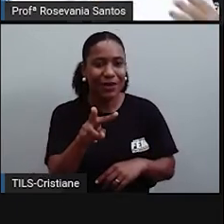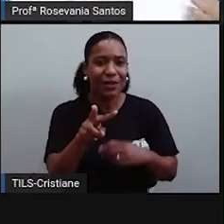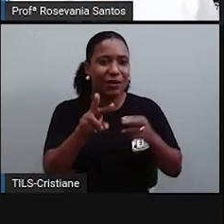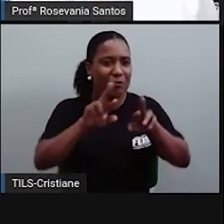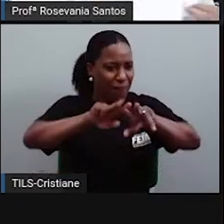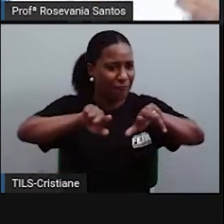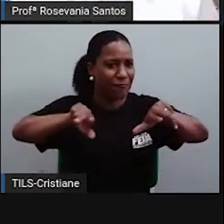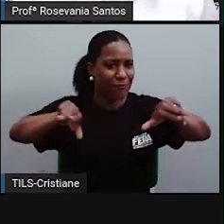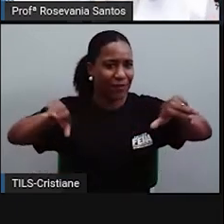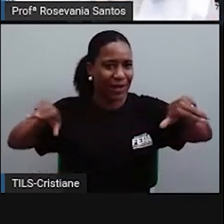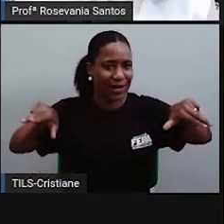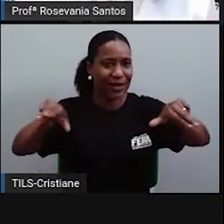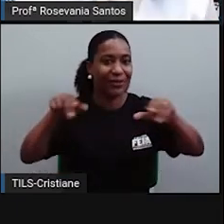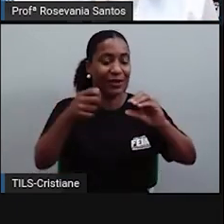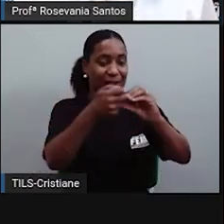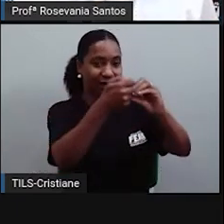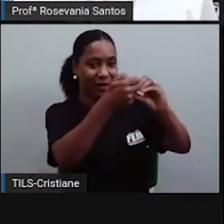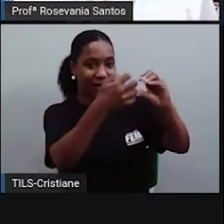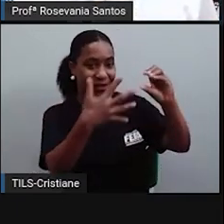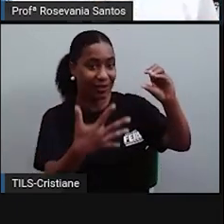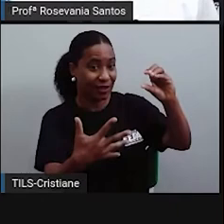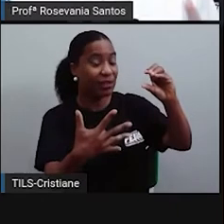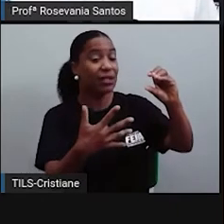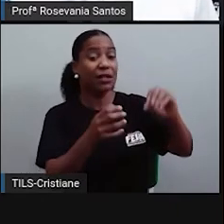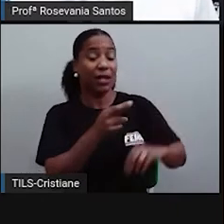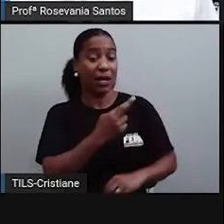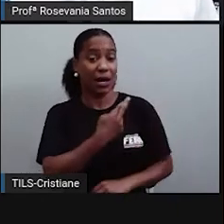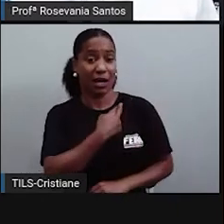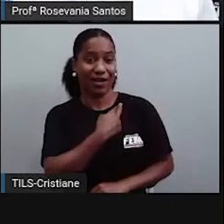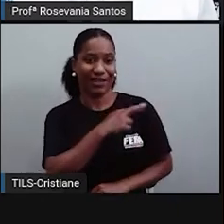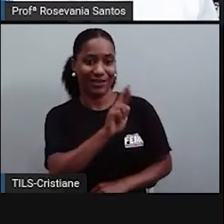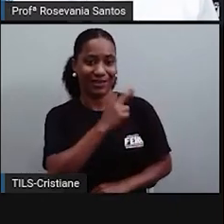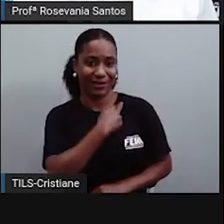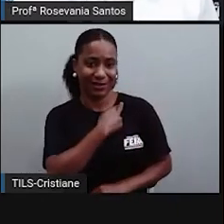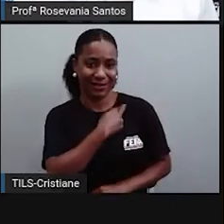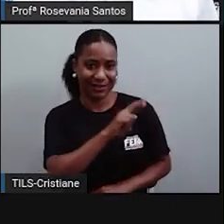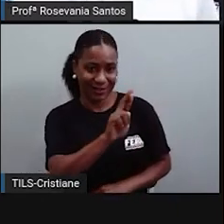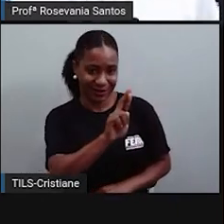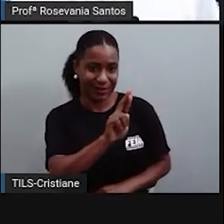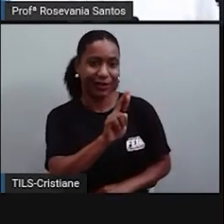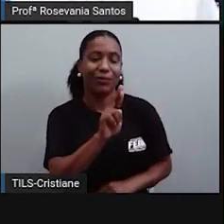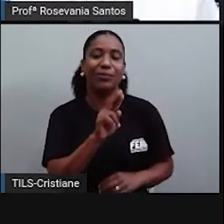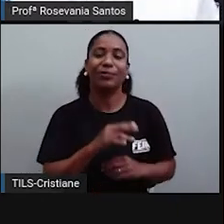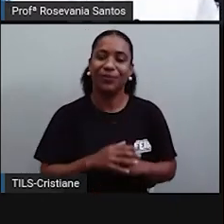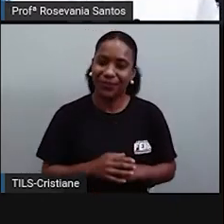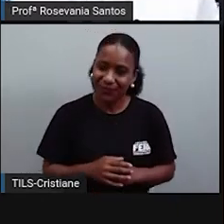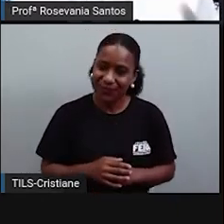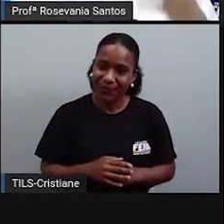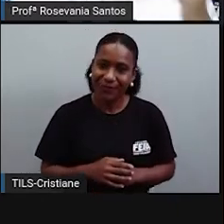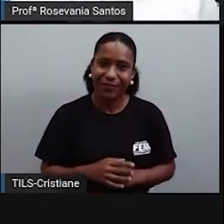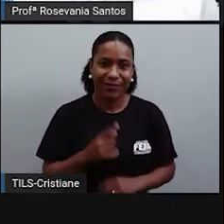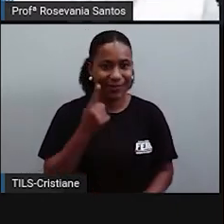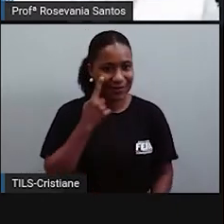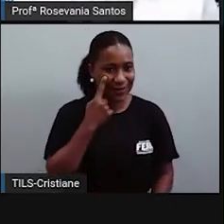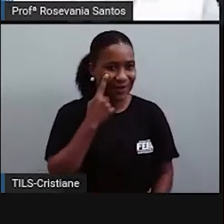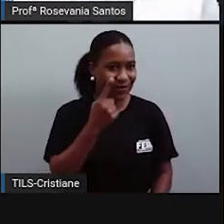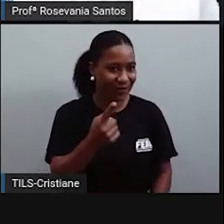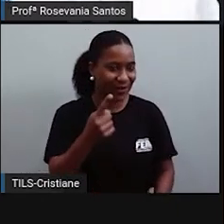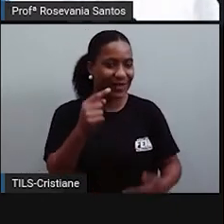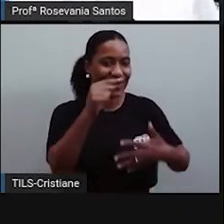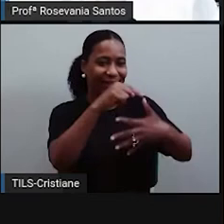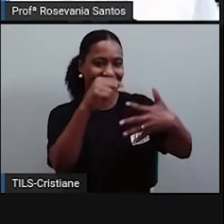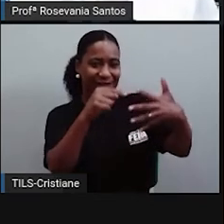levamos essa característica religiosa, também, para o nome do nosso país. E, aí, ficou. Bora dar essa